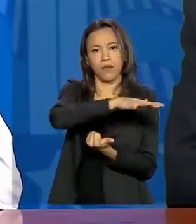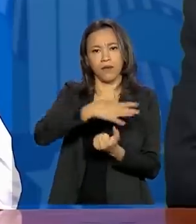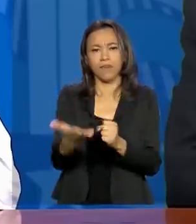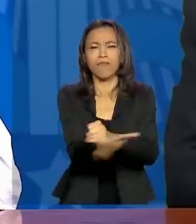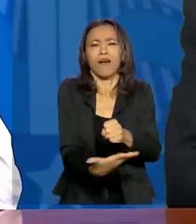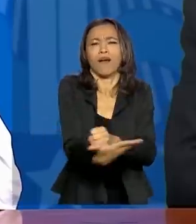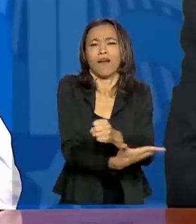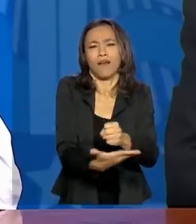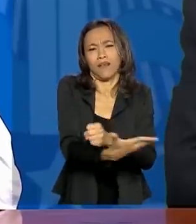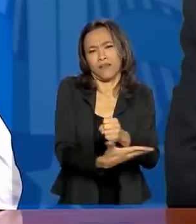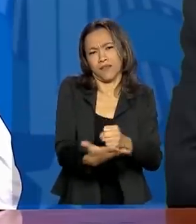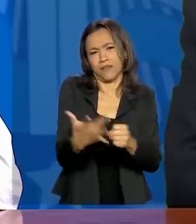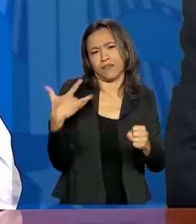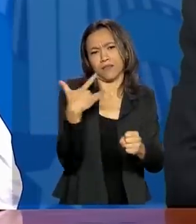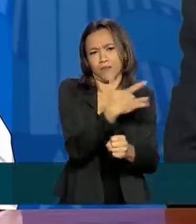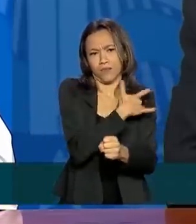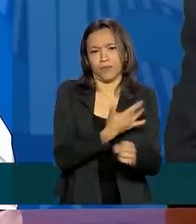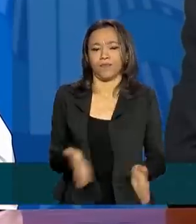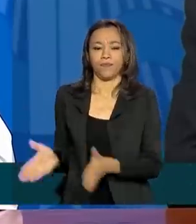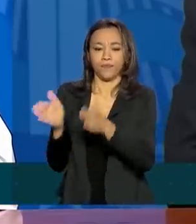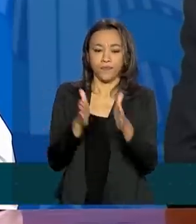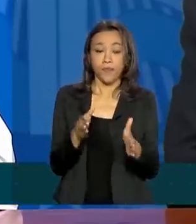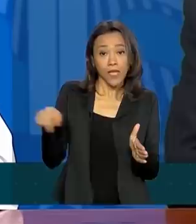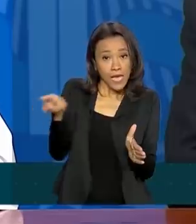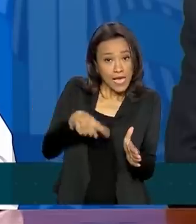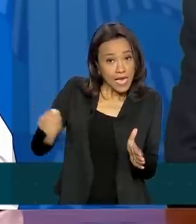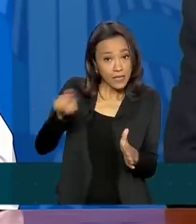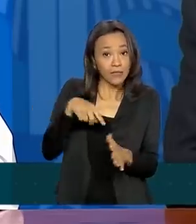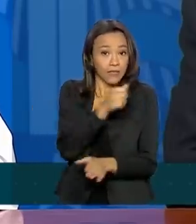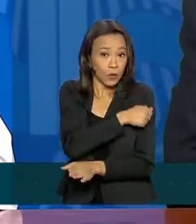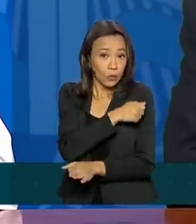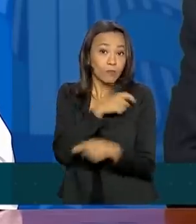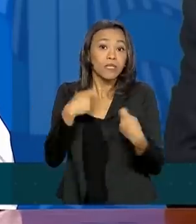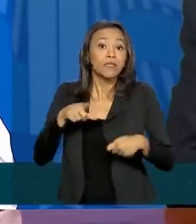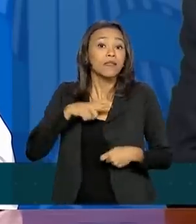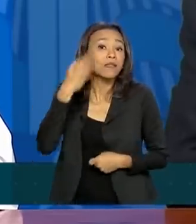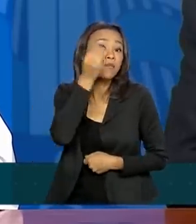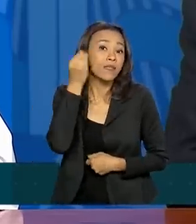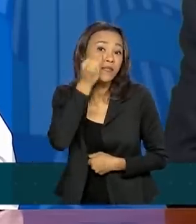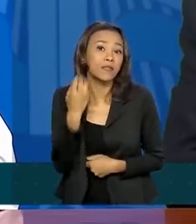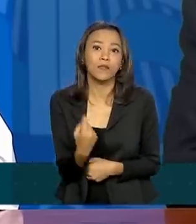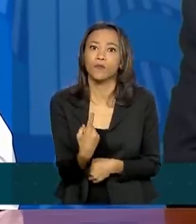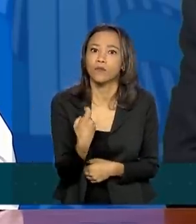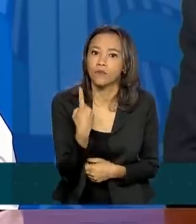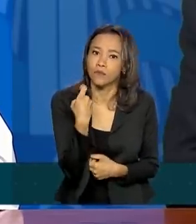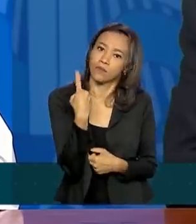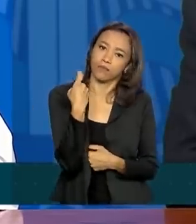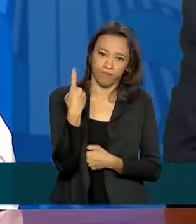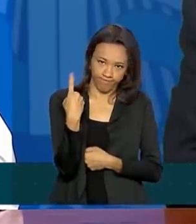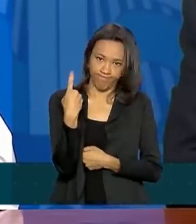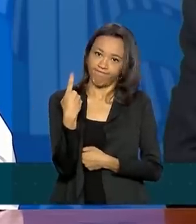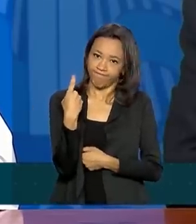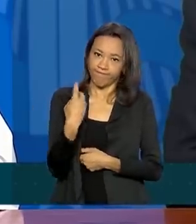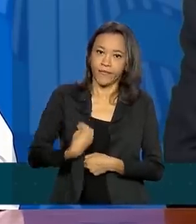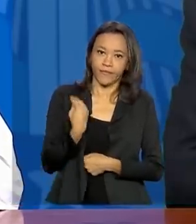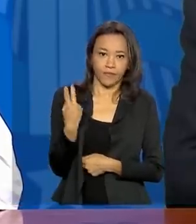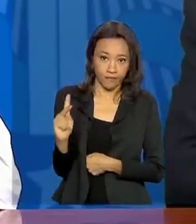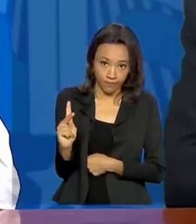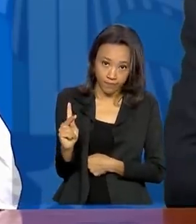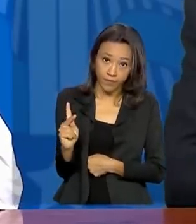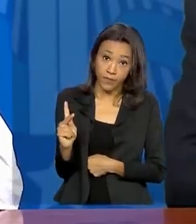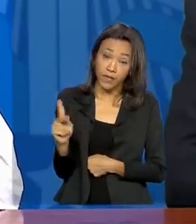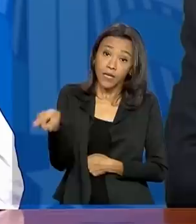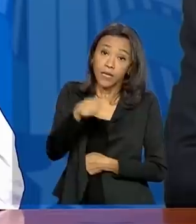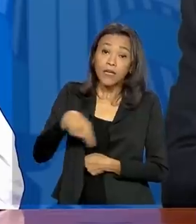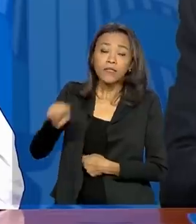Esses alunos têm que vivenciar esse momento. É um momento ímpar da vida. Eles